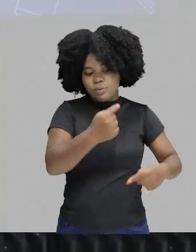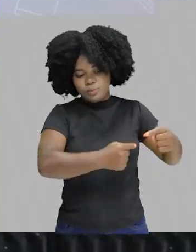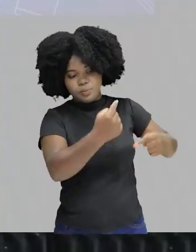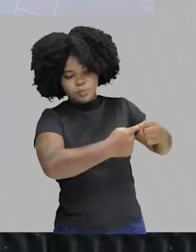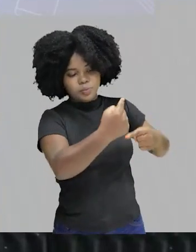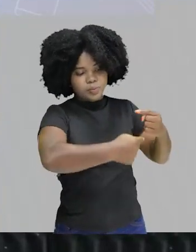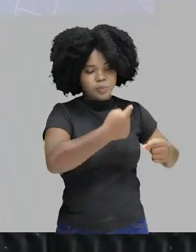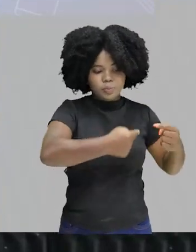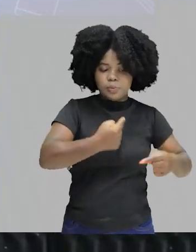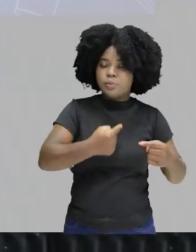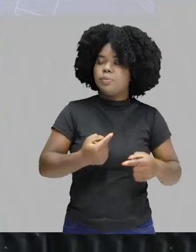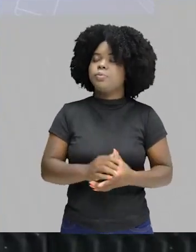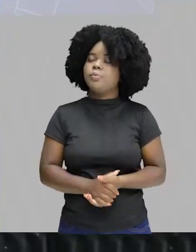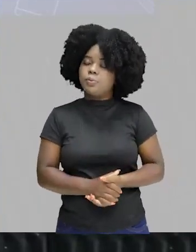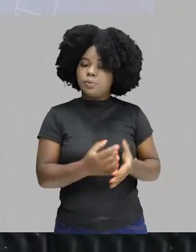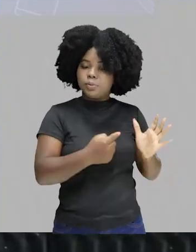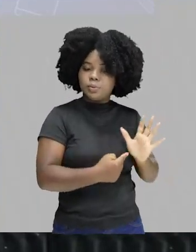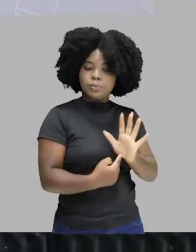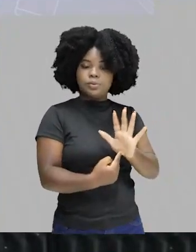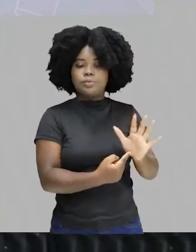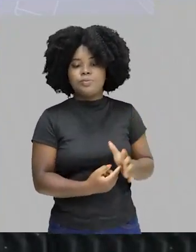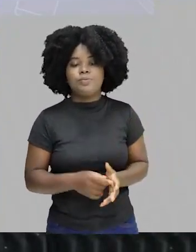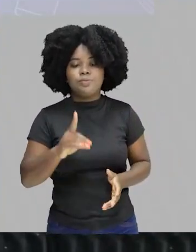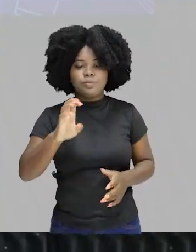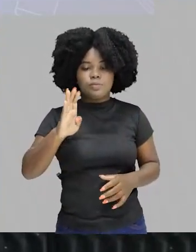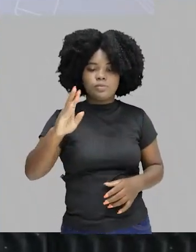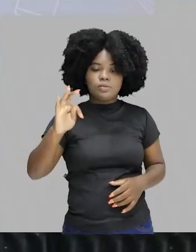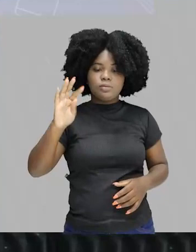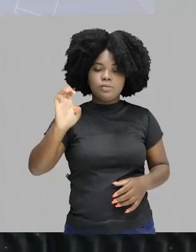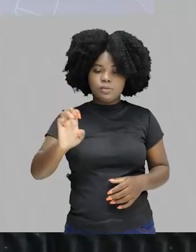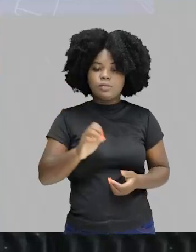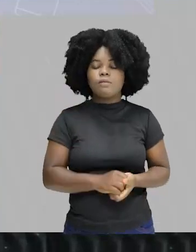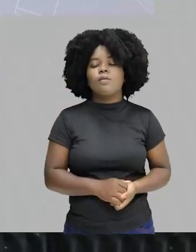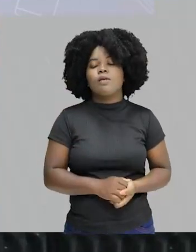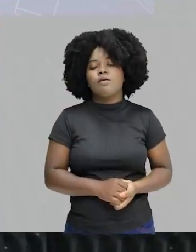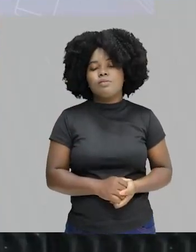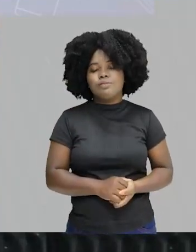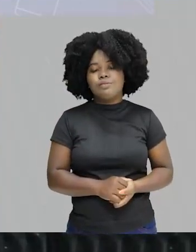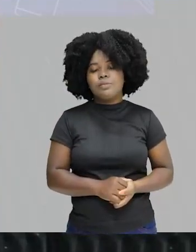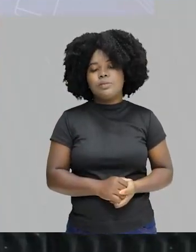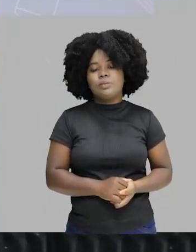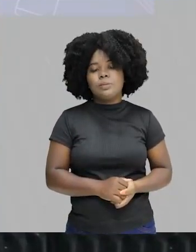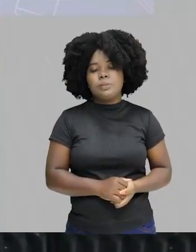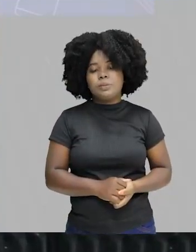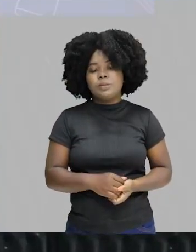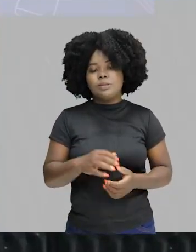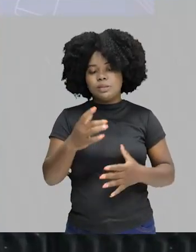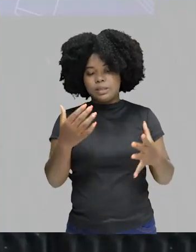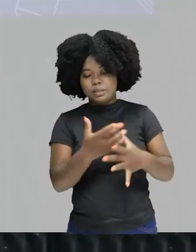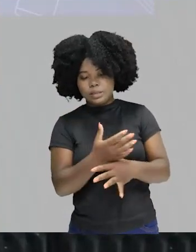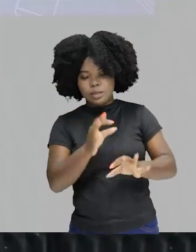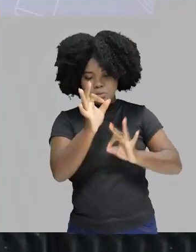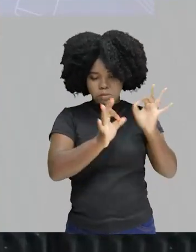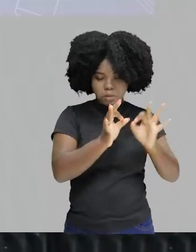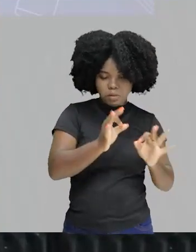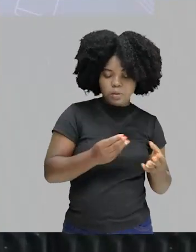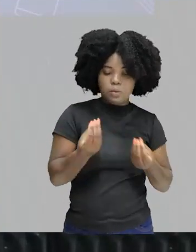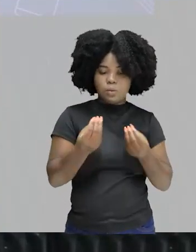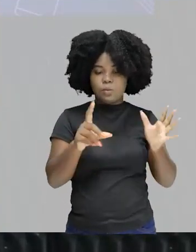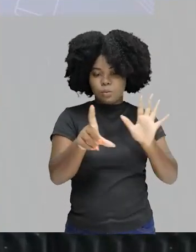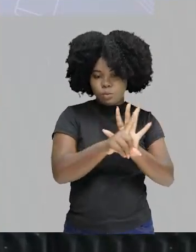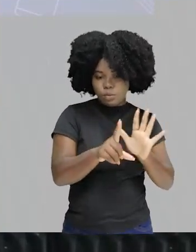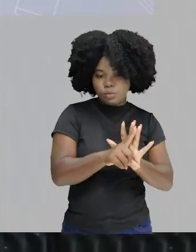debatendo, lá na aula eu coloco o debate, o embate, a discussão dos caminhos da cidade. Mas isso é